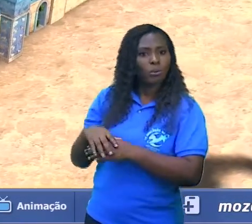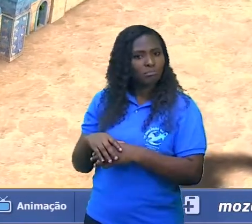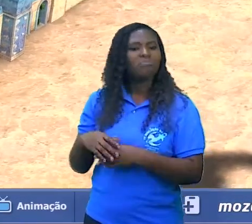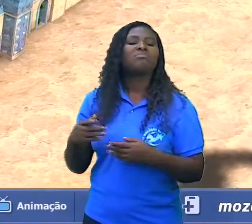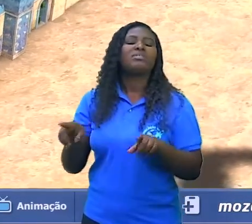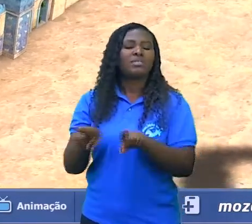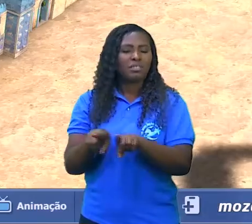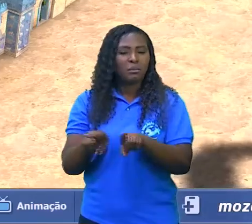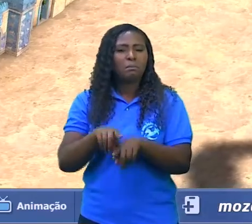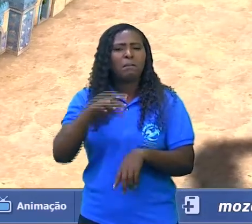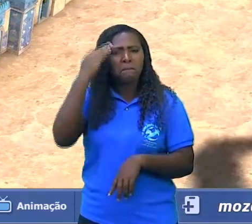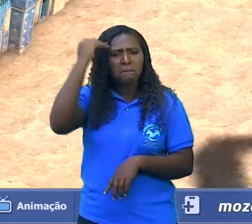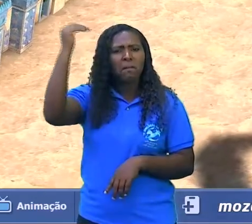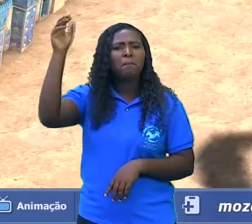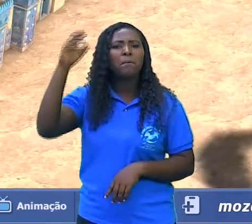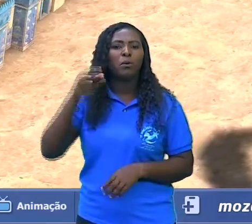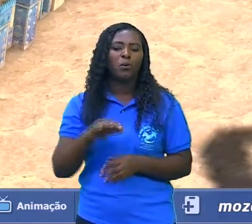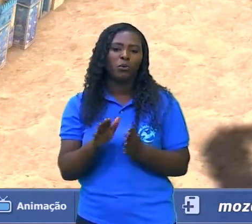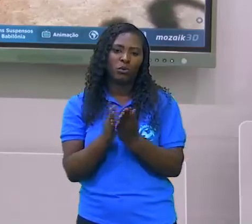Bíblia.